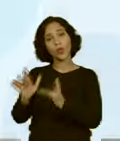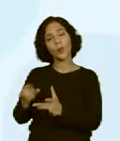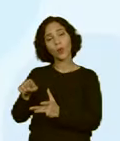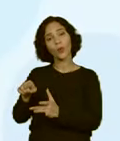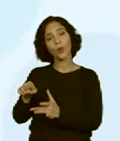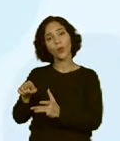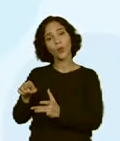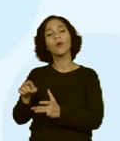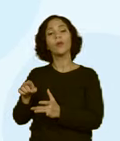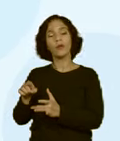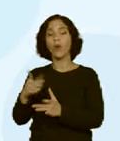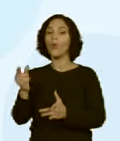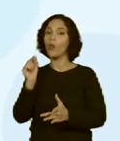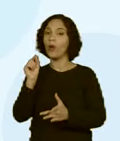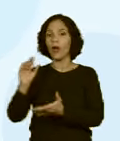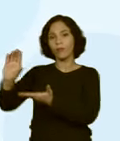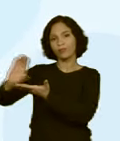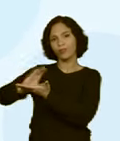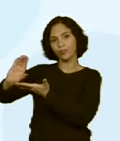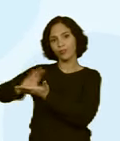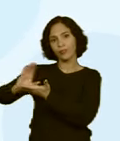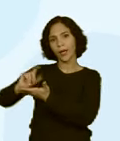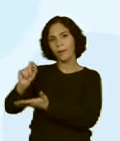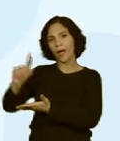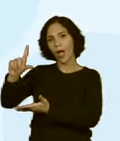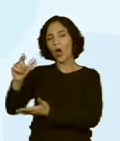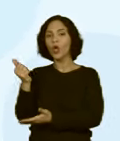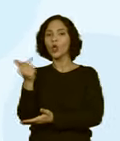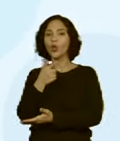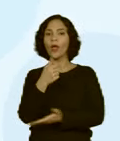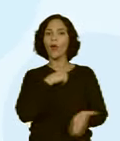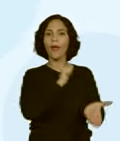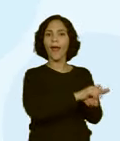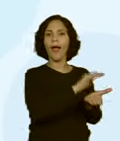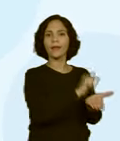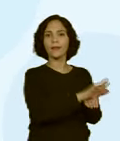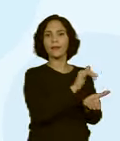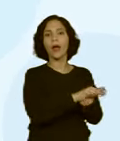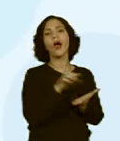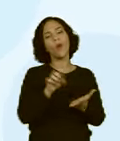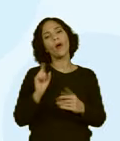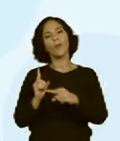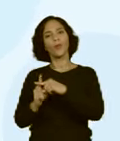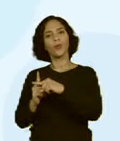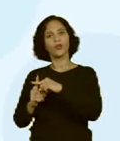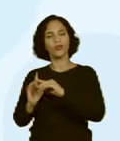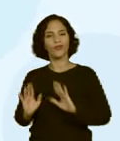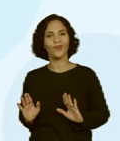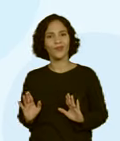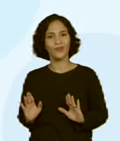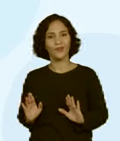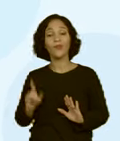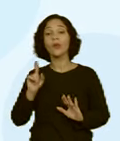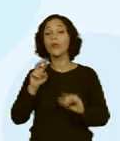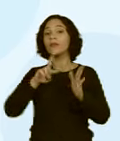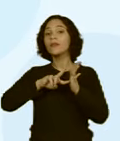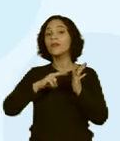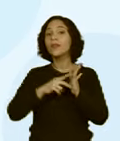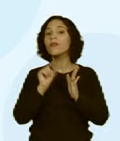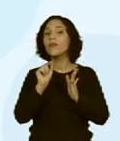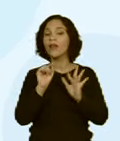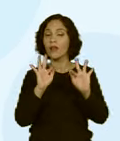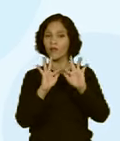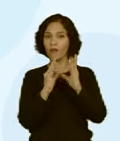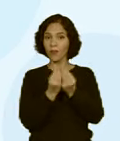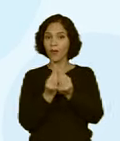positivo. A entrada é maior do que a saída de dinheiro, certo? A família, então, está gastando menos do